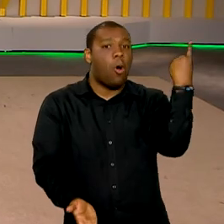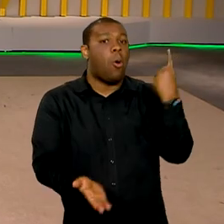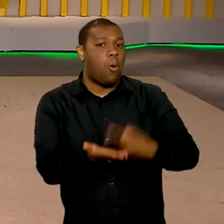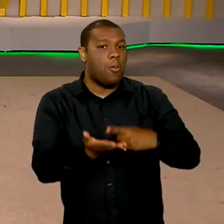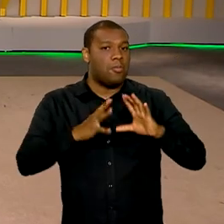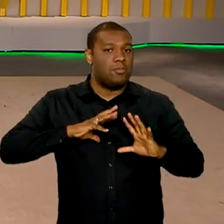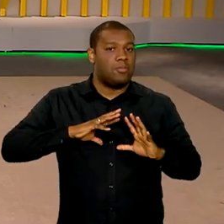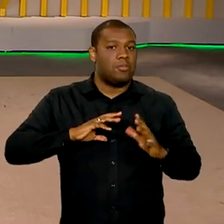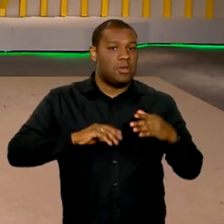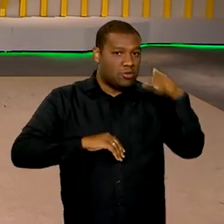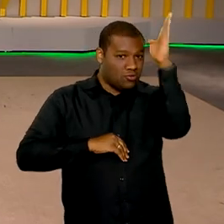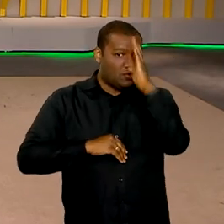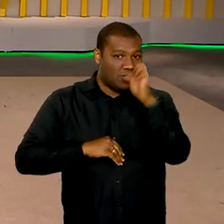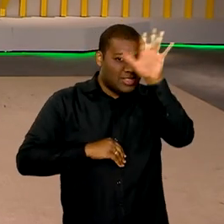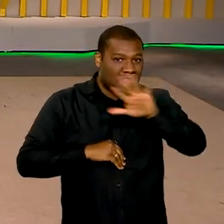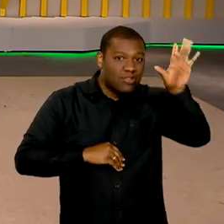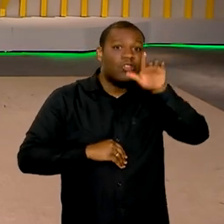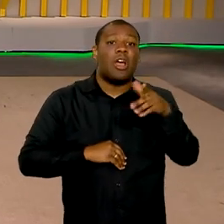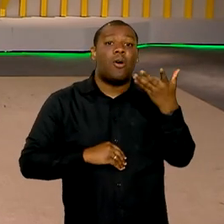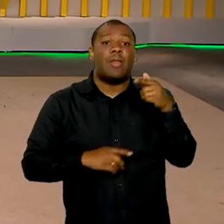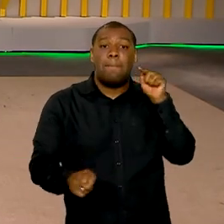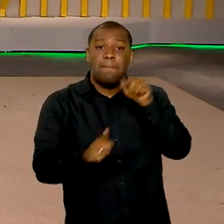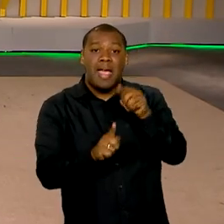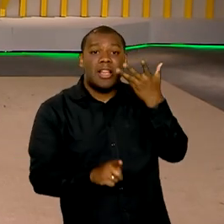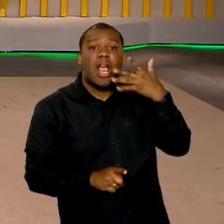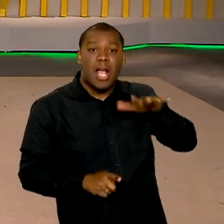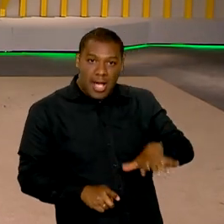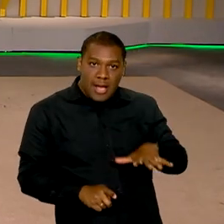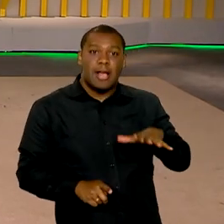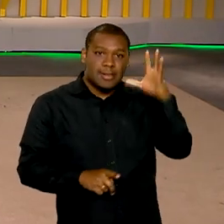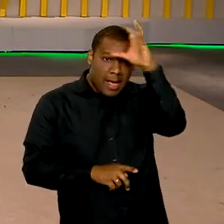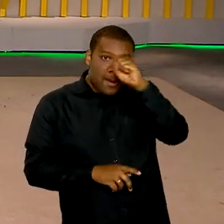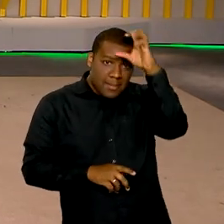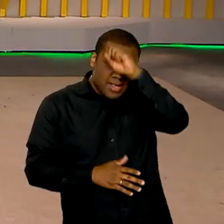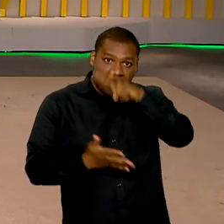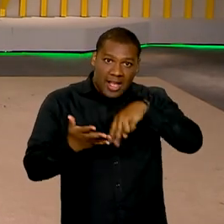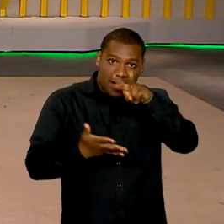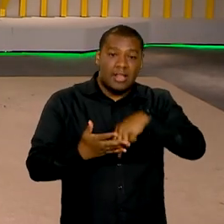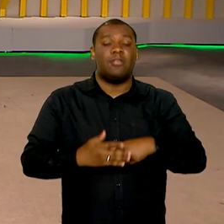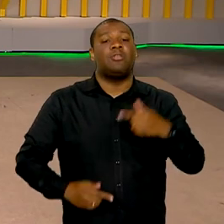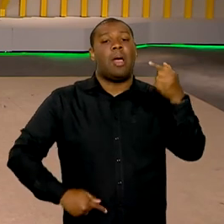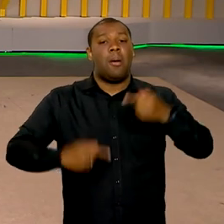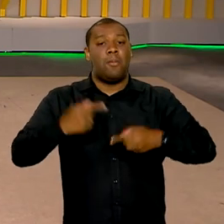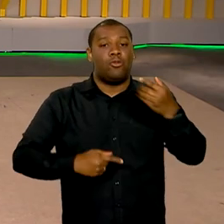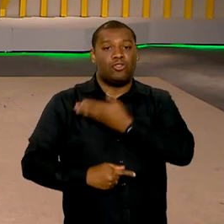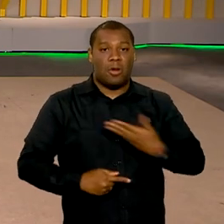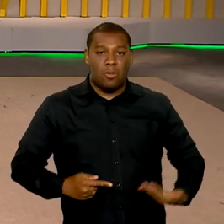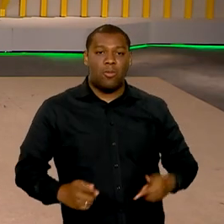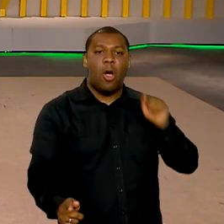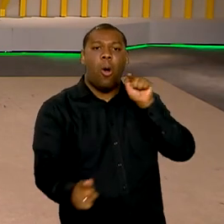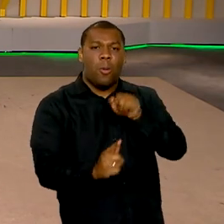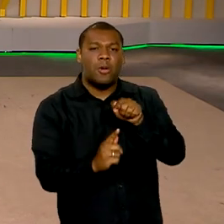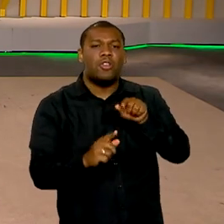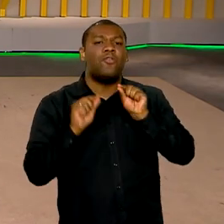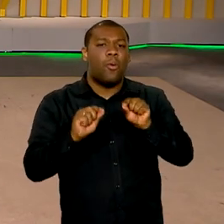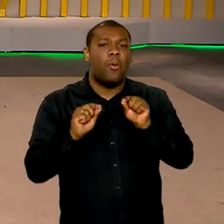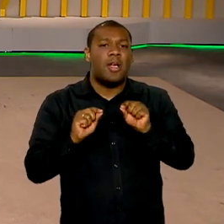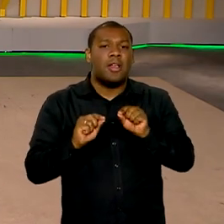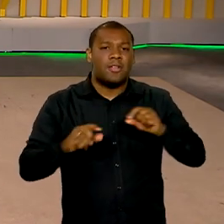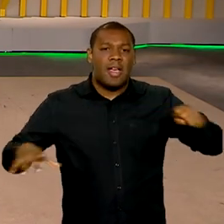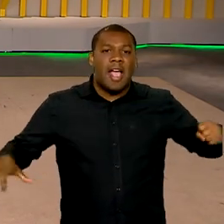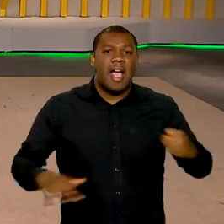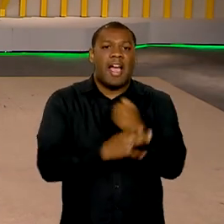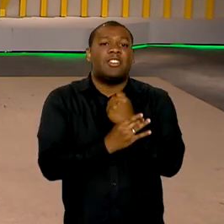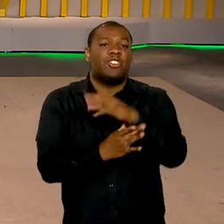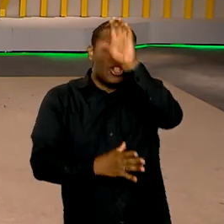Nacional Criança Alfabetizada. É, Roberto, o objetivo dessa política pública é garantir o direito à